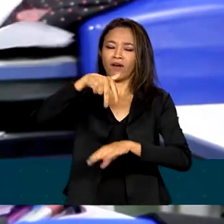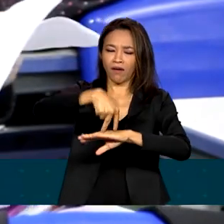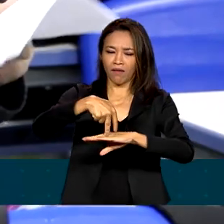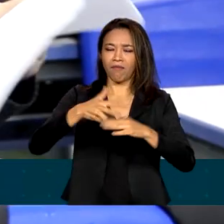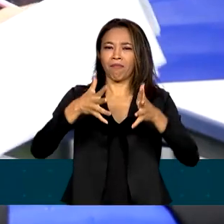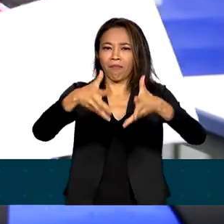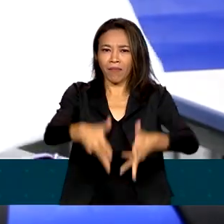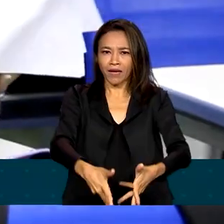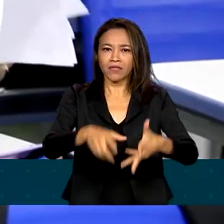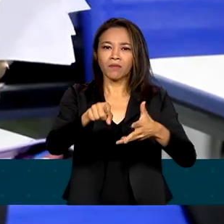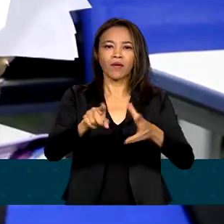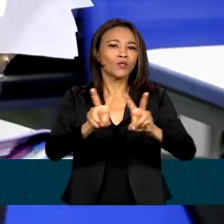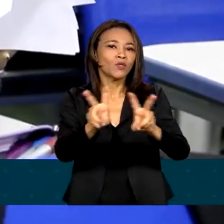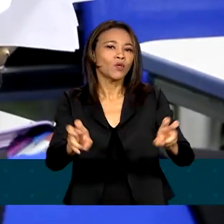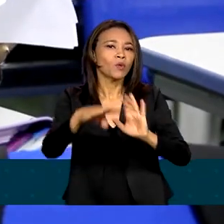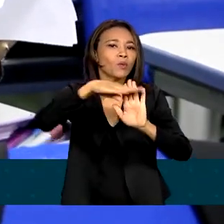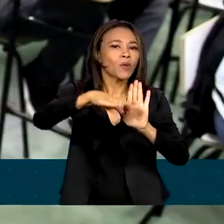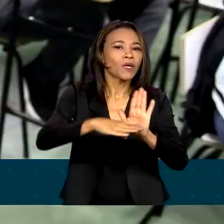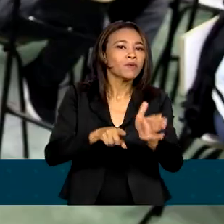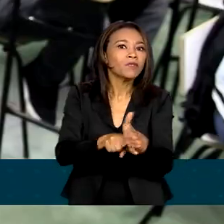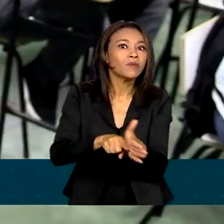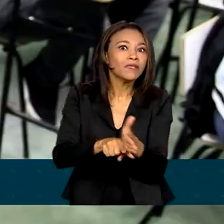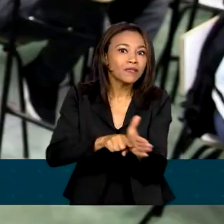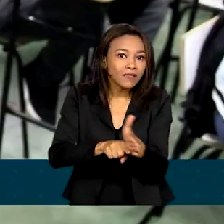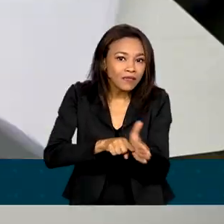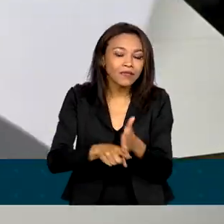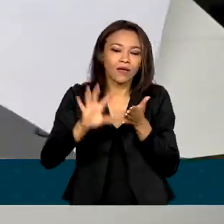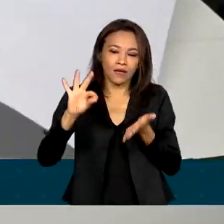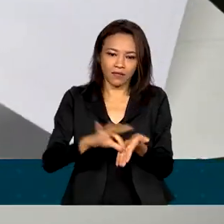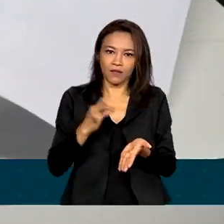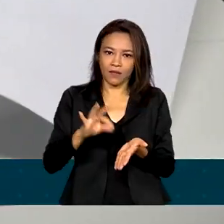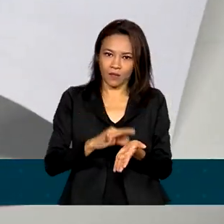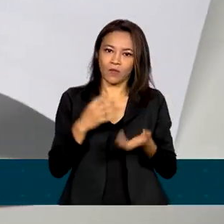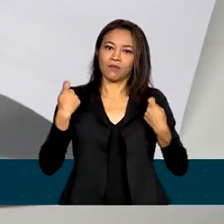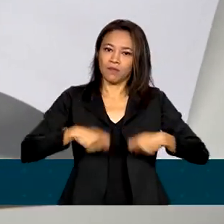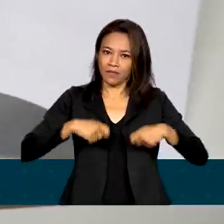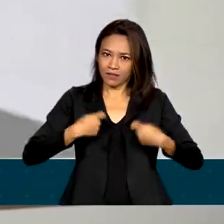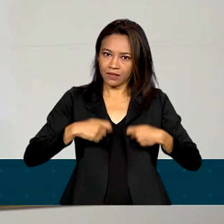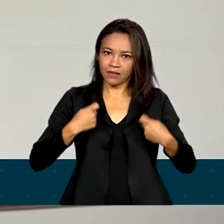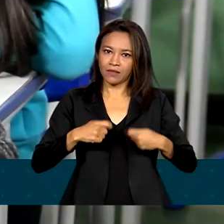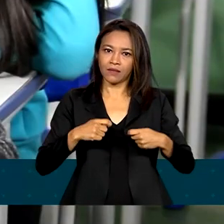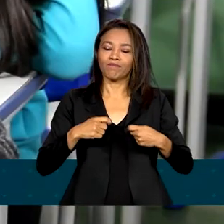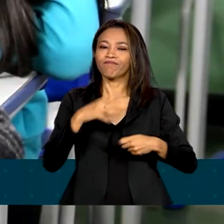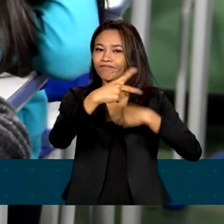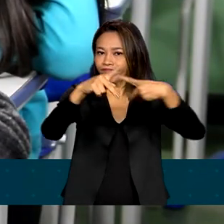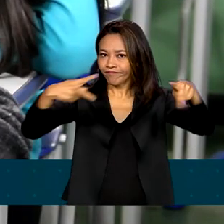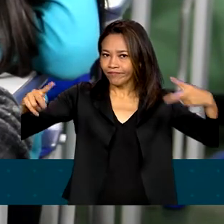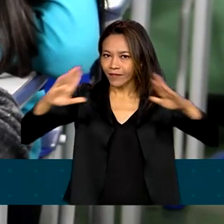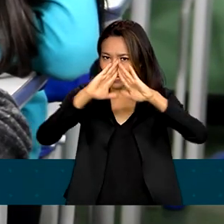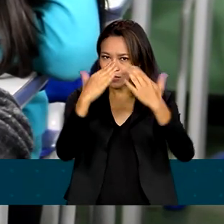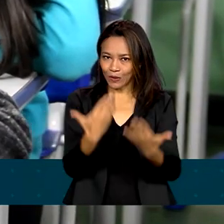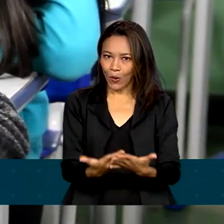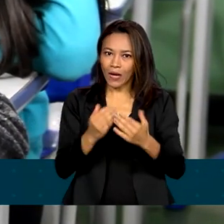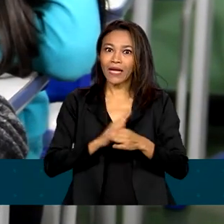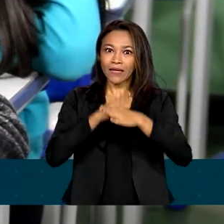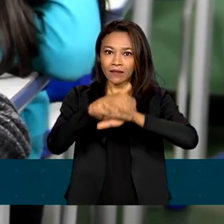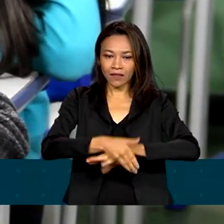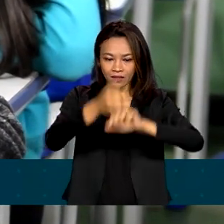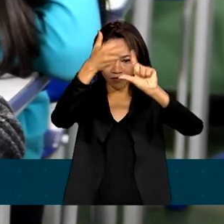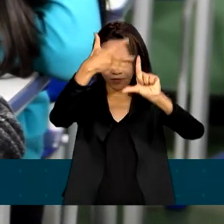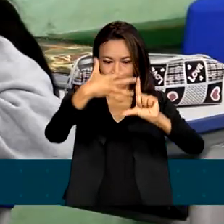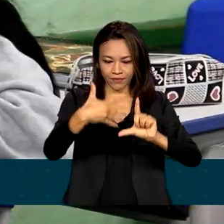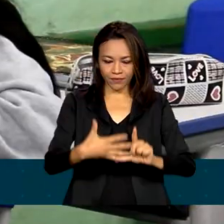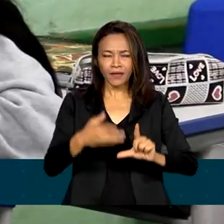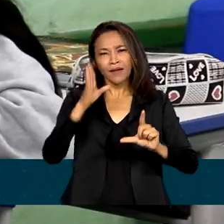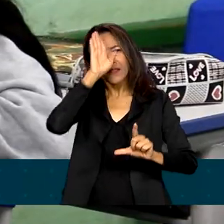Programa de Iniciação Científica Júnior. As inscrições devem ser realizadas pelas escolas na página da Olimpíada e são